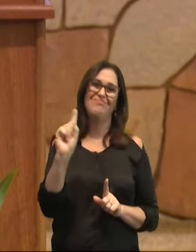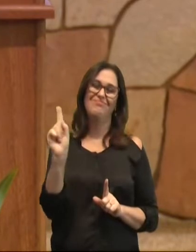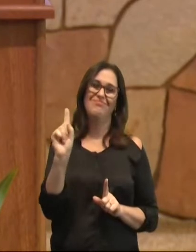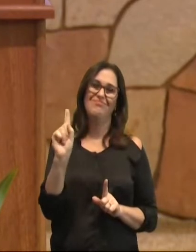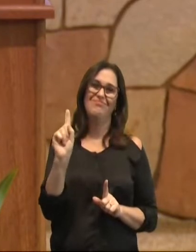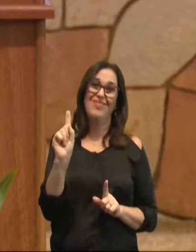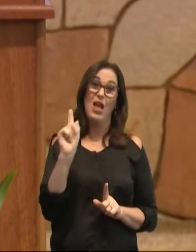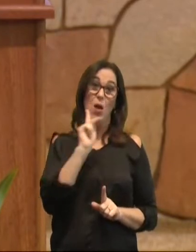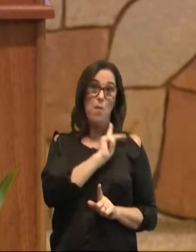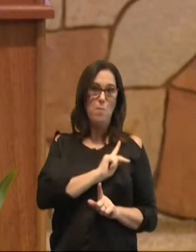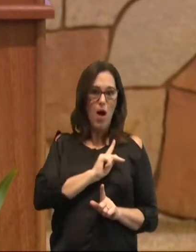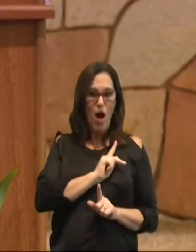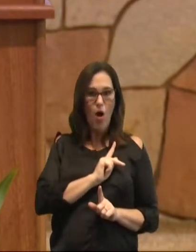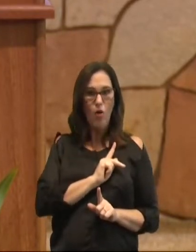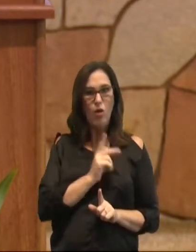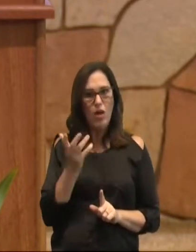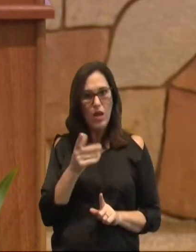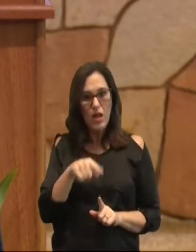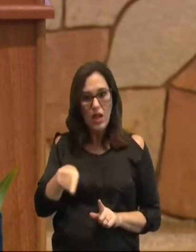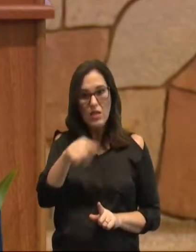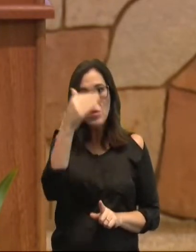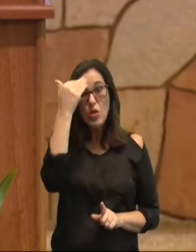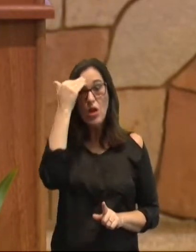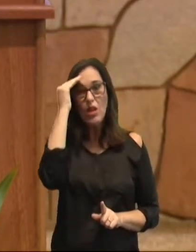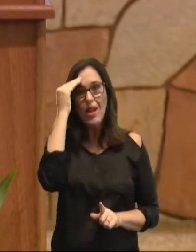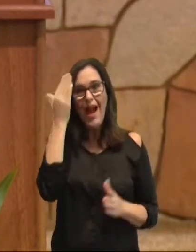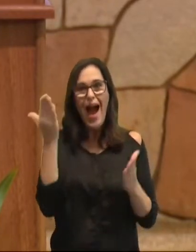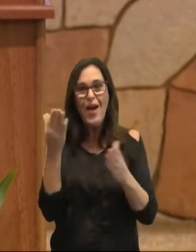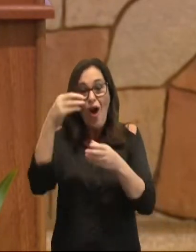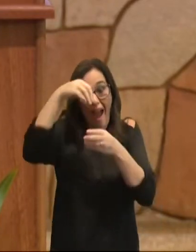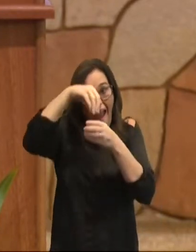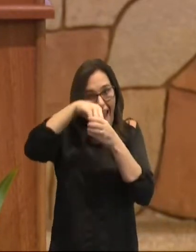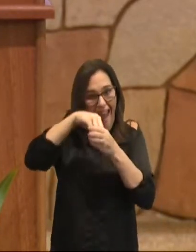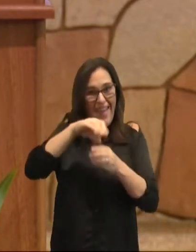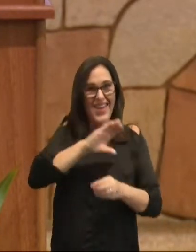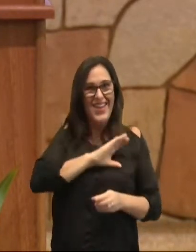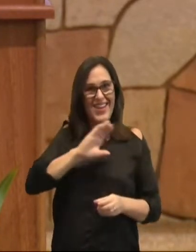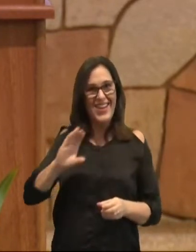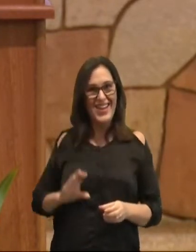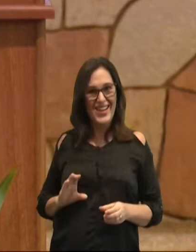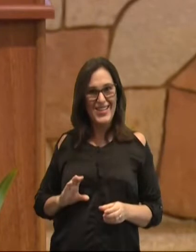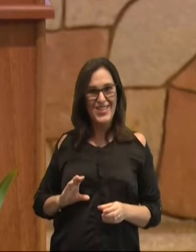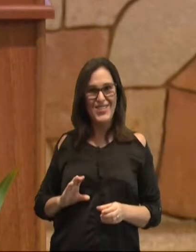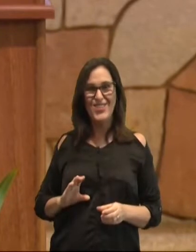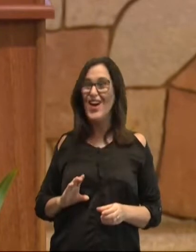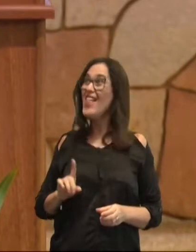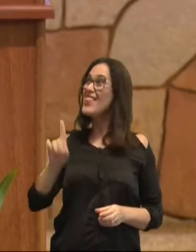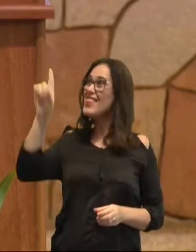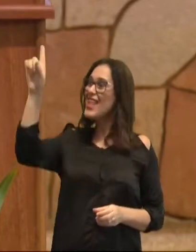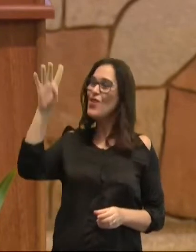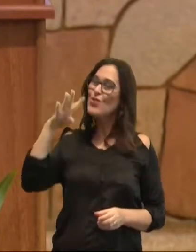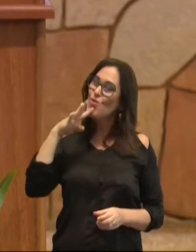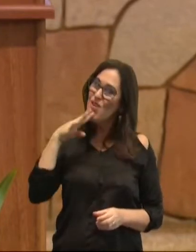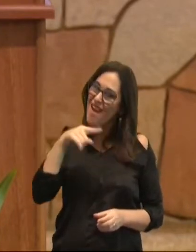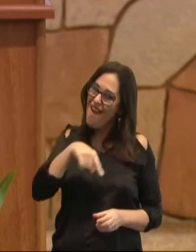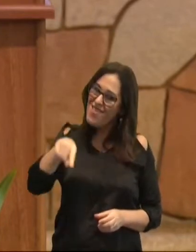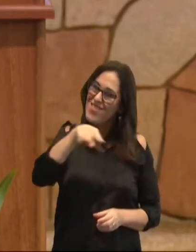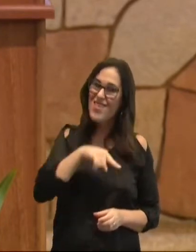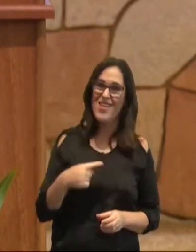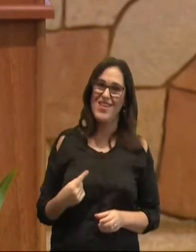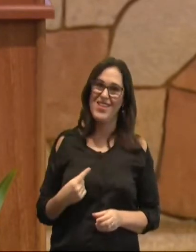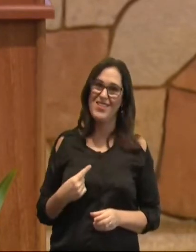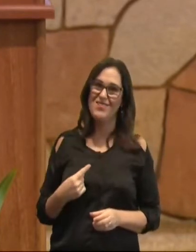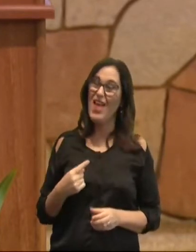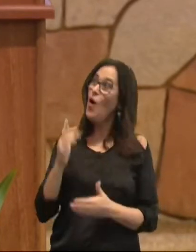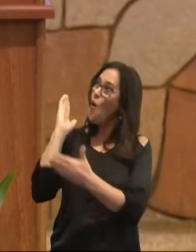E Paulo queria que eles entendessem que, agora em Cristo, eles são conhecidos por Deus. Muito mais